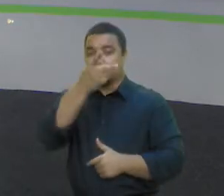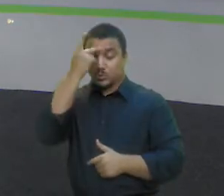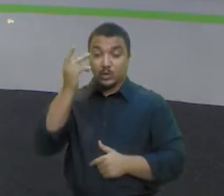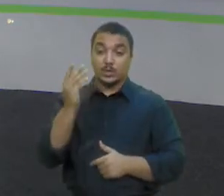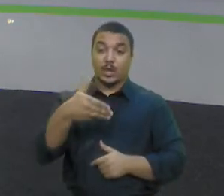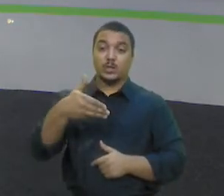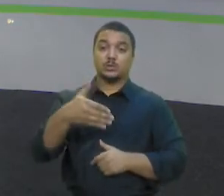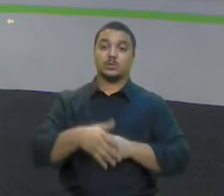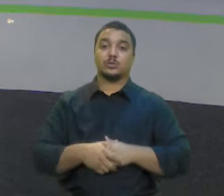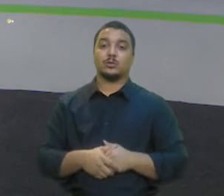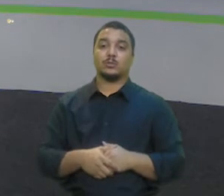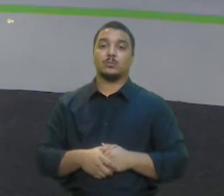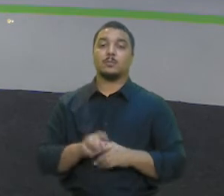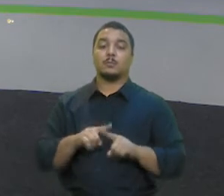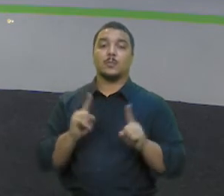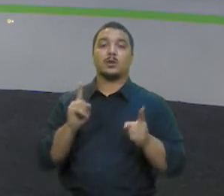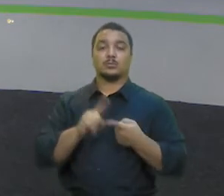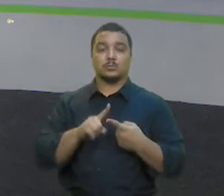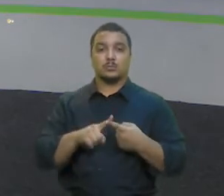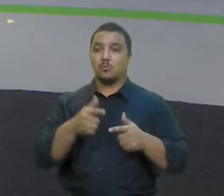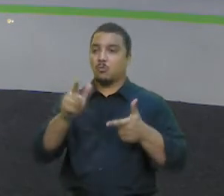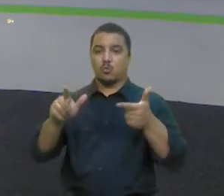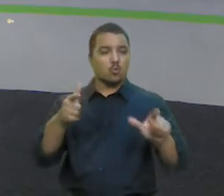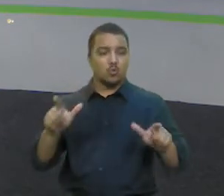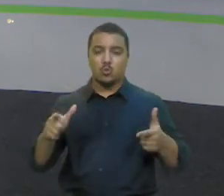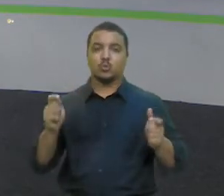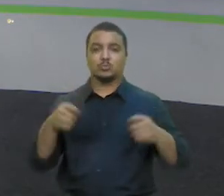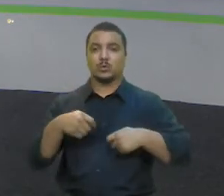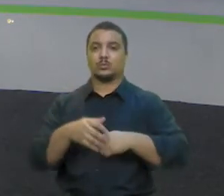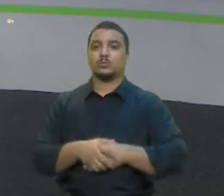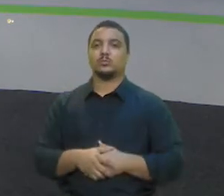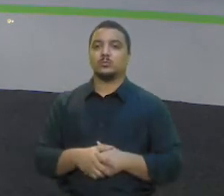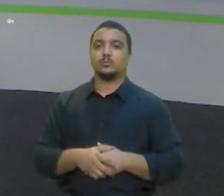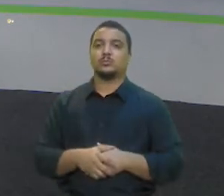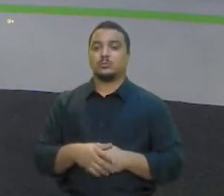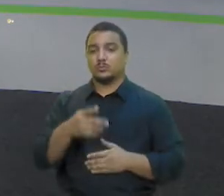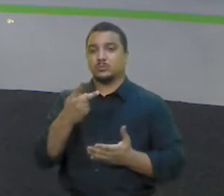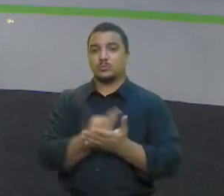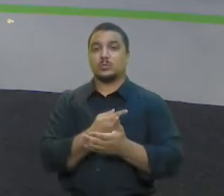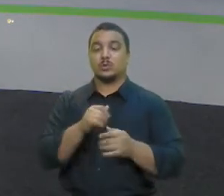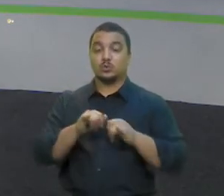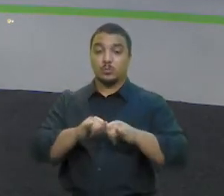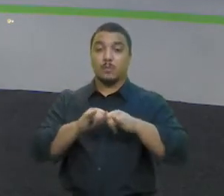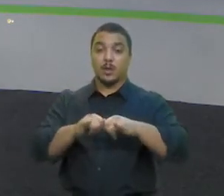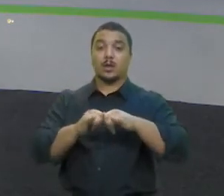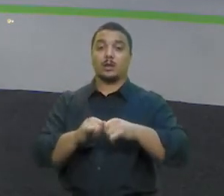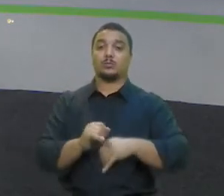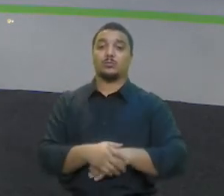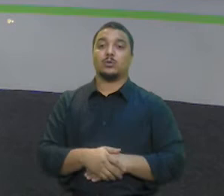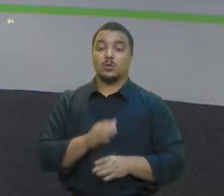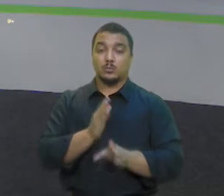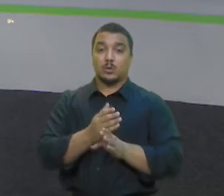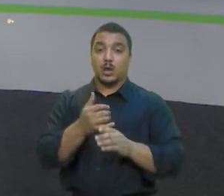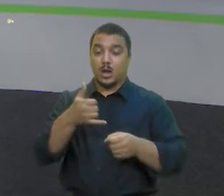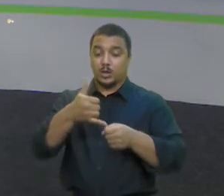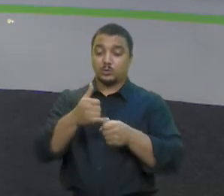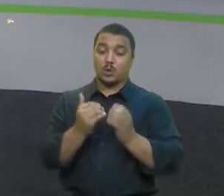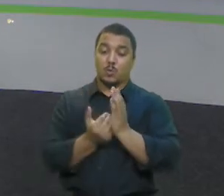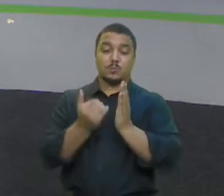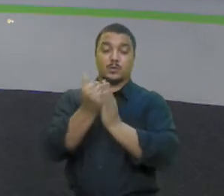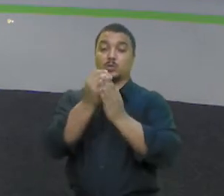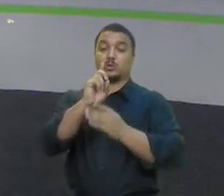mas também diversos outros setores, como o de supermercados. O aumento da gasolina e do diesel traz